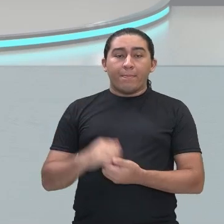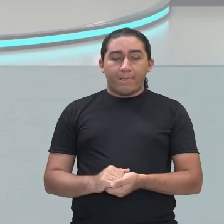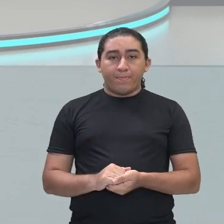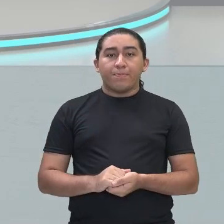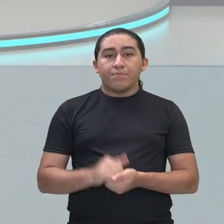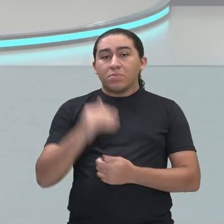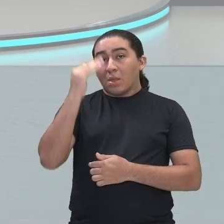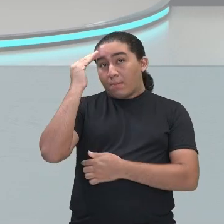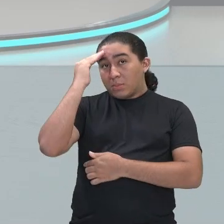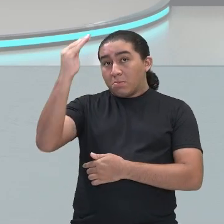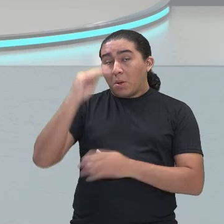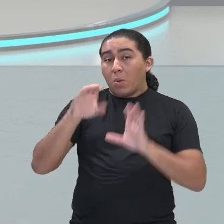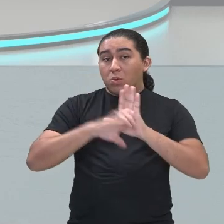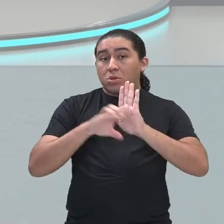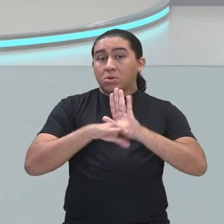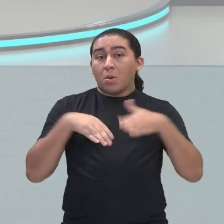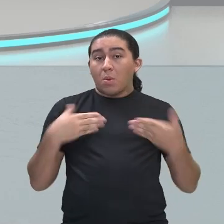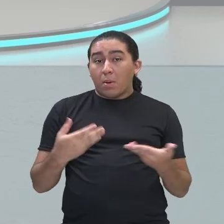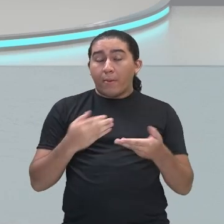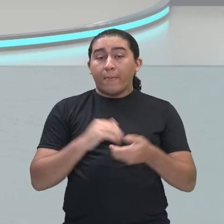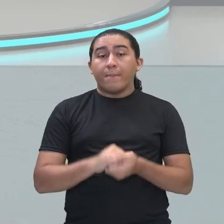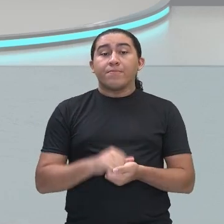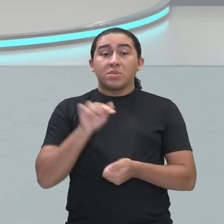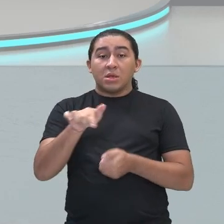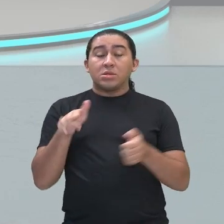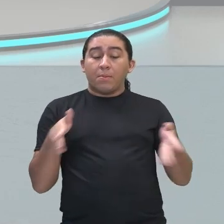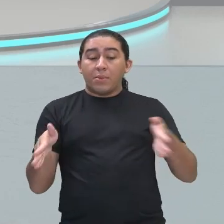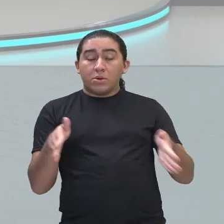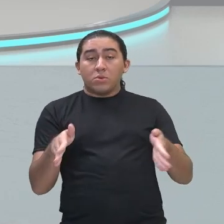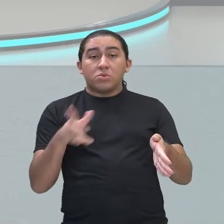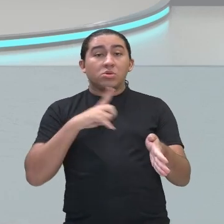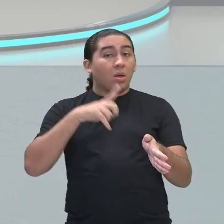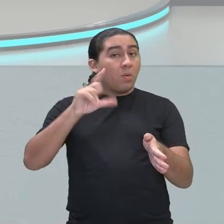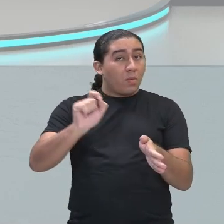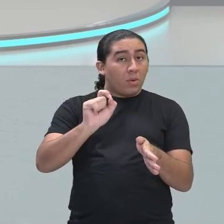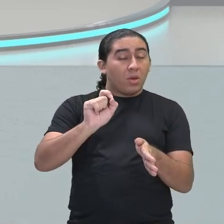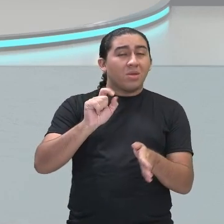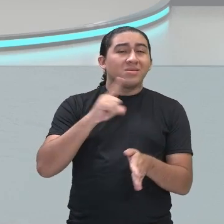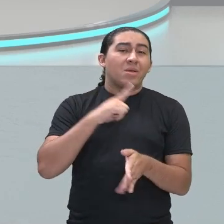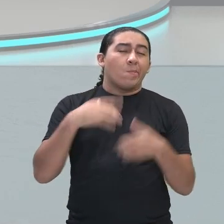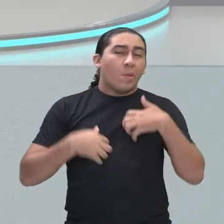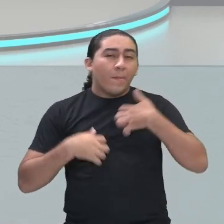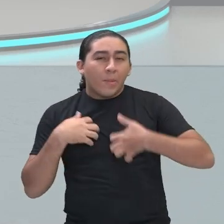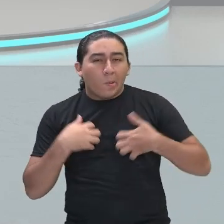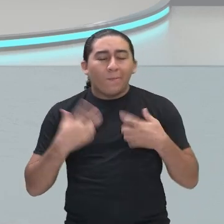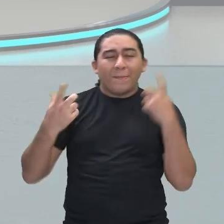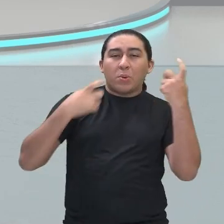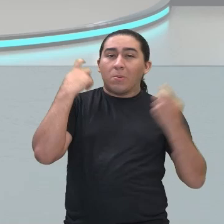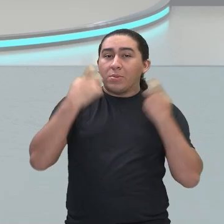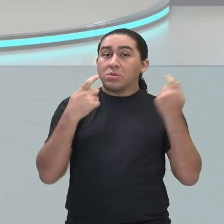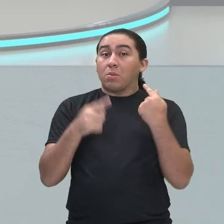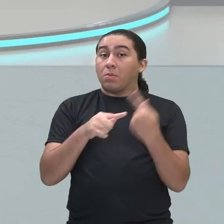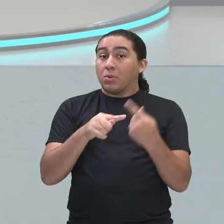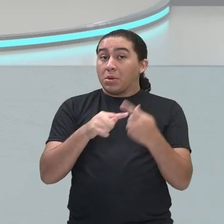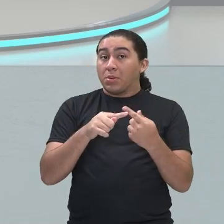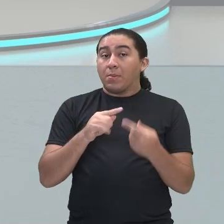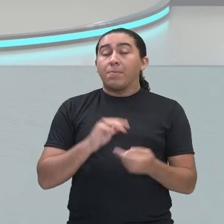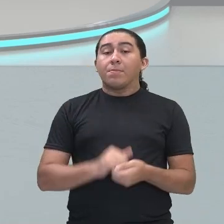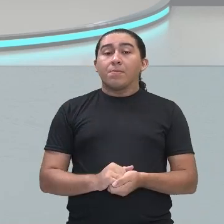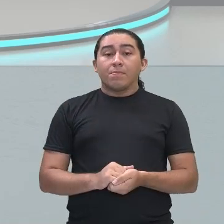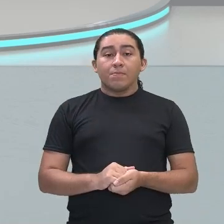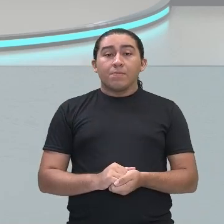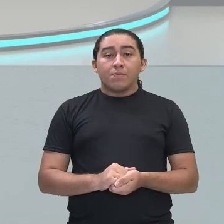principais conceitos são, nesse período há uma angústia, porque com a